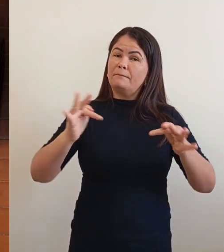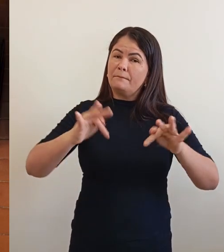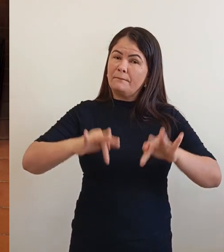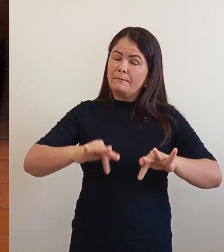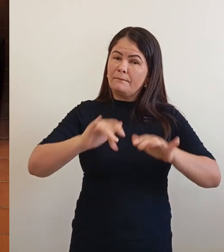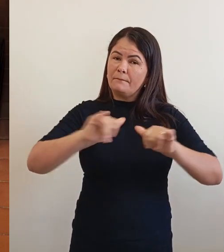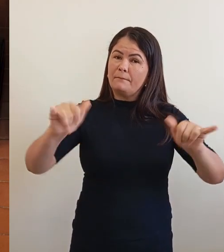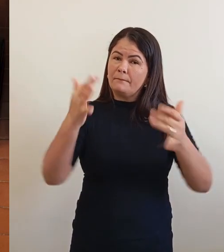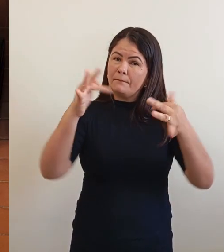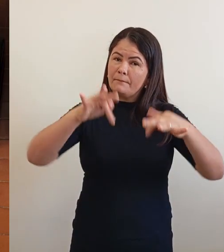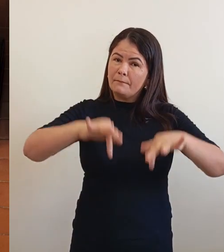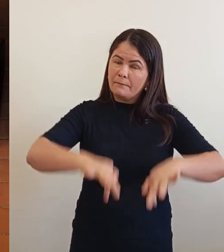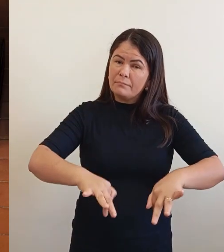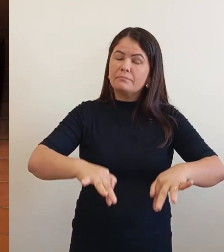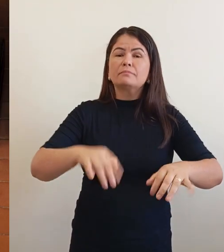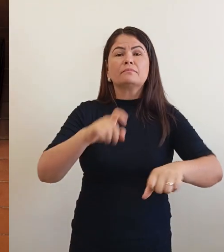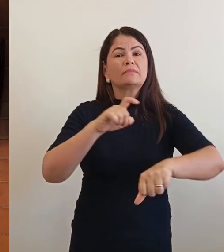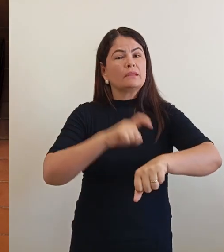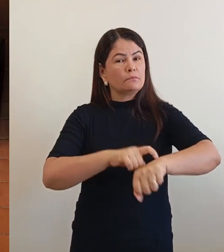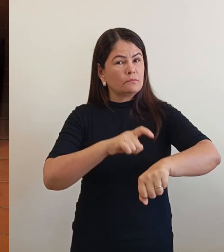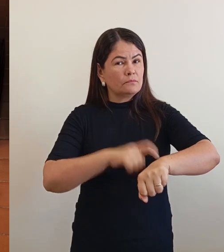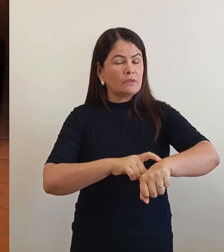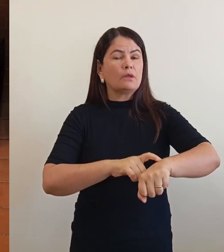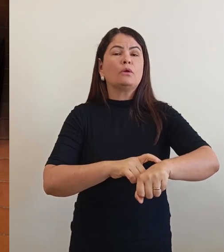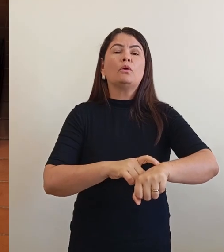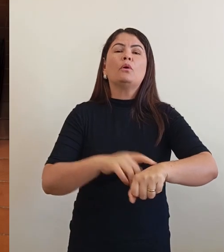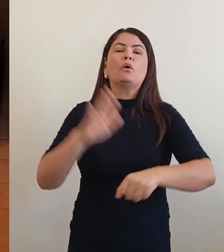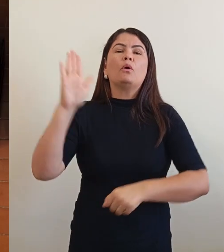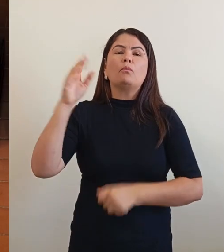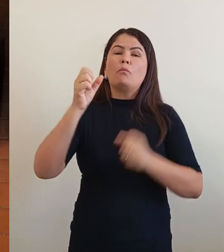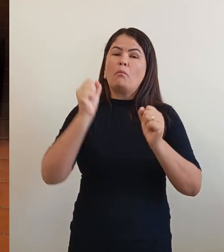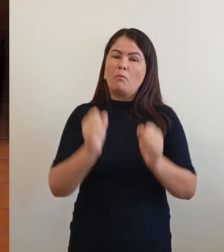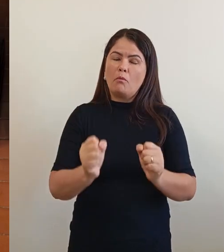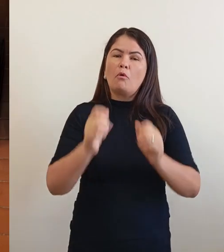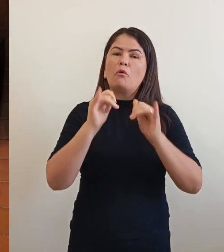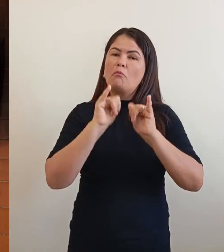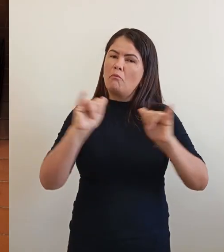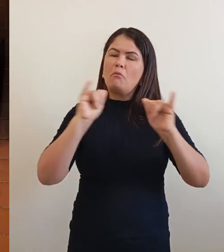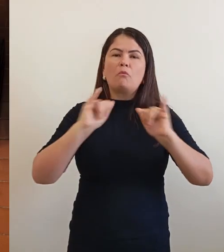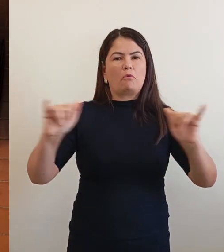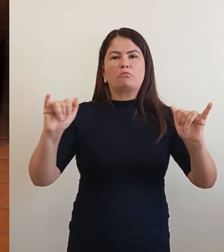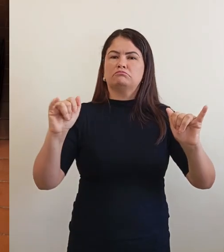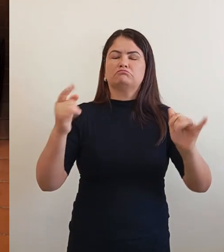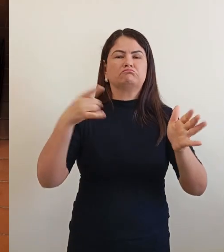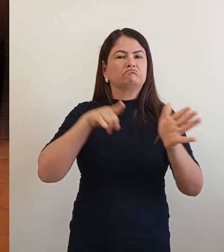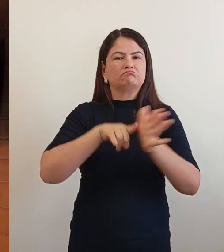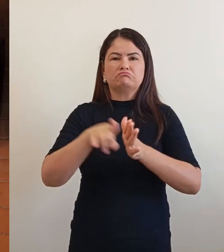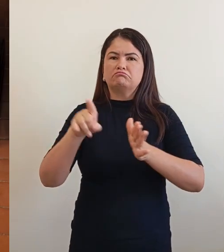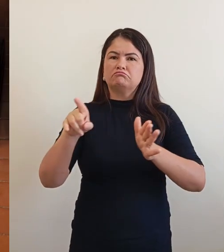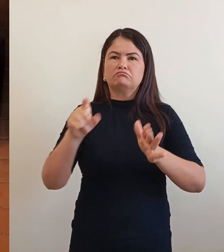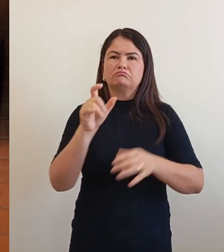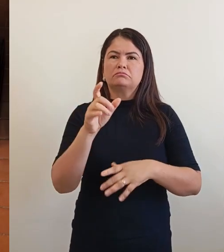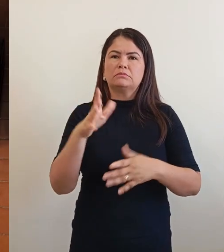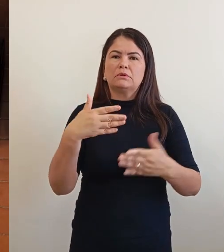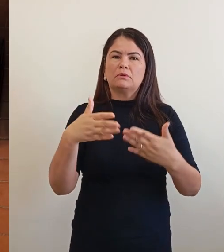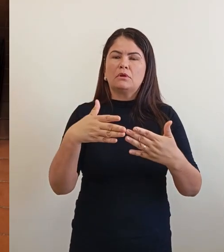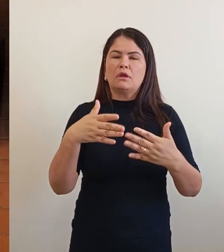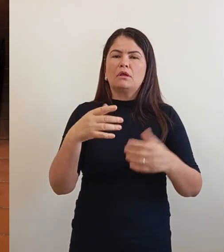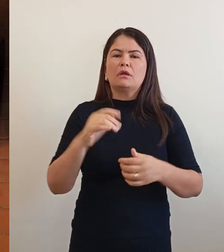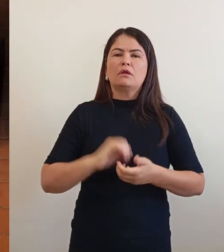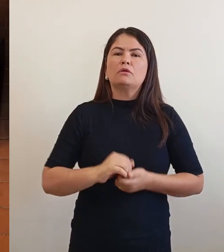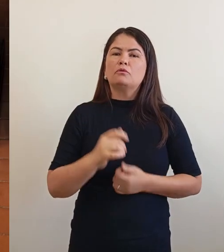porventura, não abordou. A pergunta feita pela comunidade acadêmica é quais os